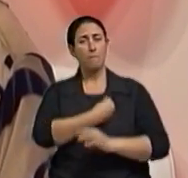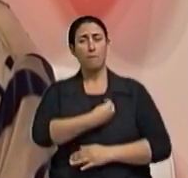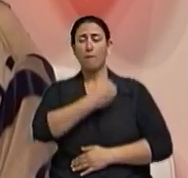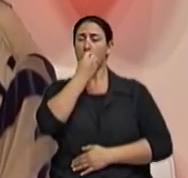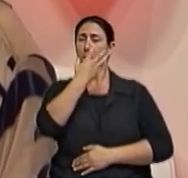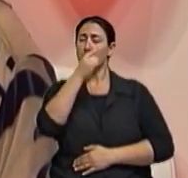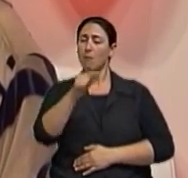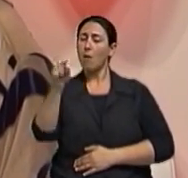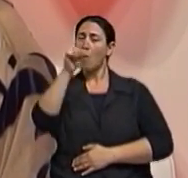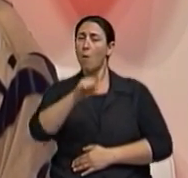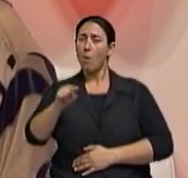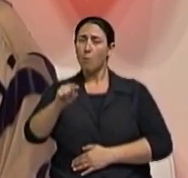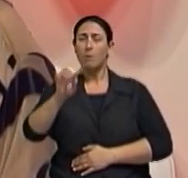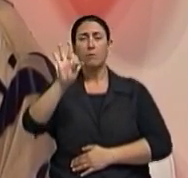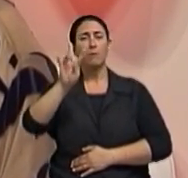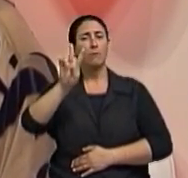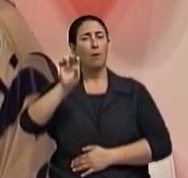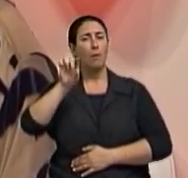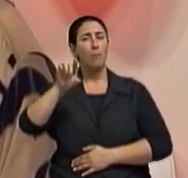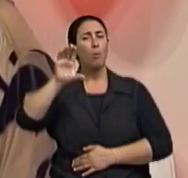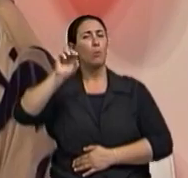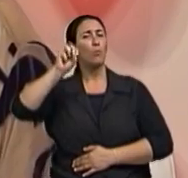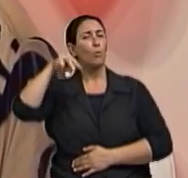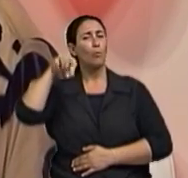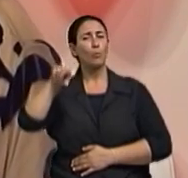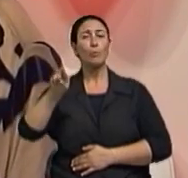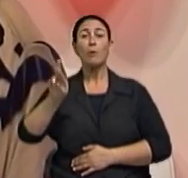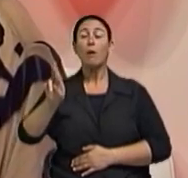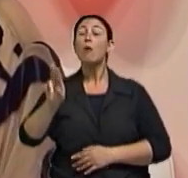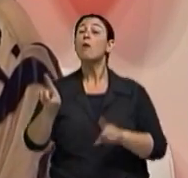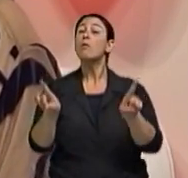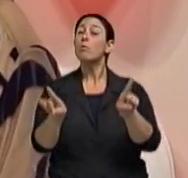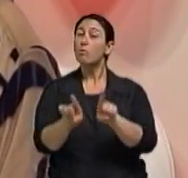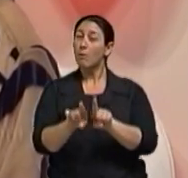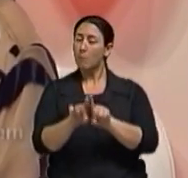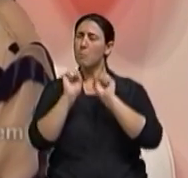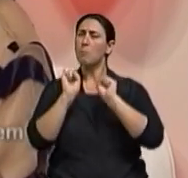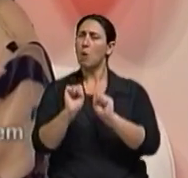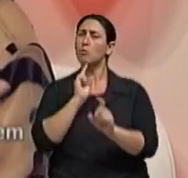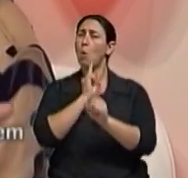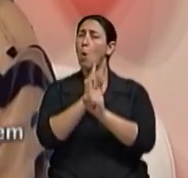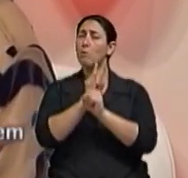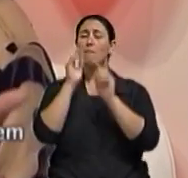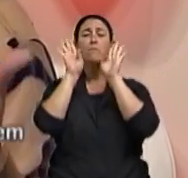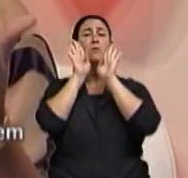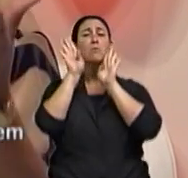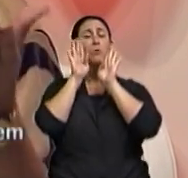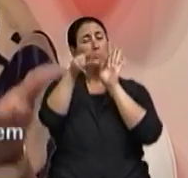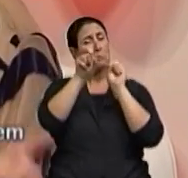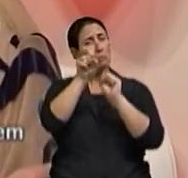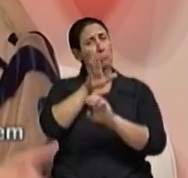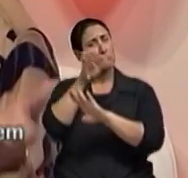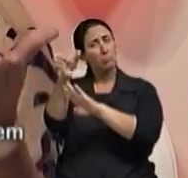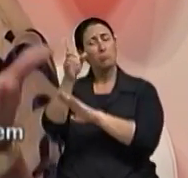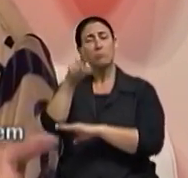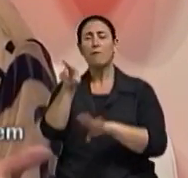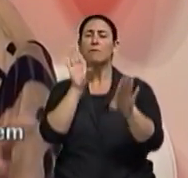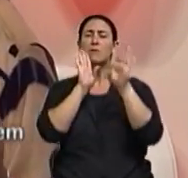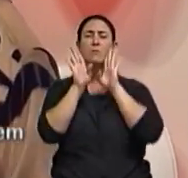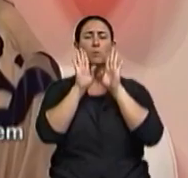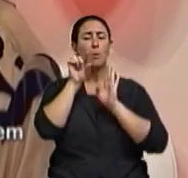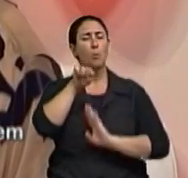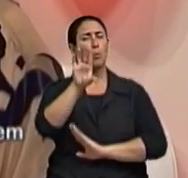.tv.com.br Também pode nos encontrar no Facebook, é facebook.com